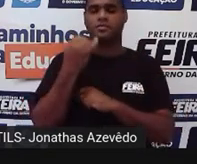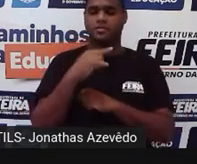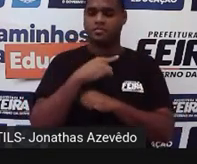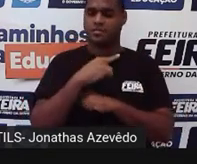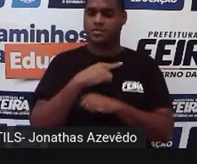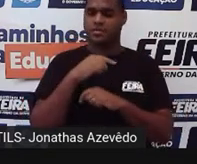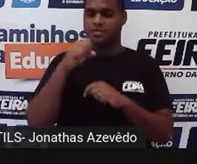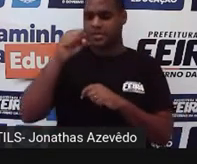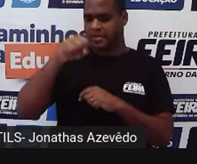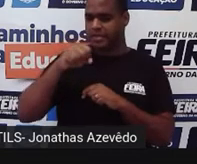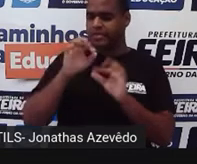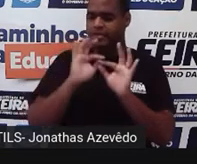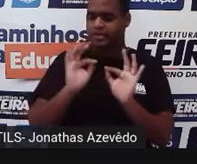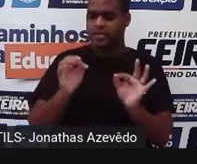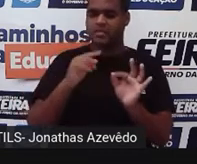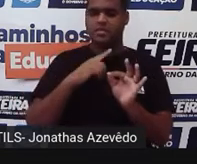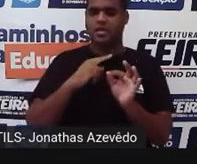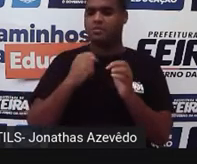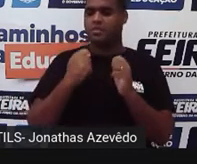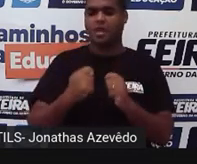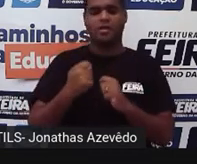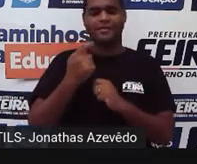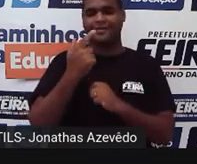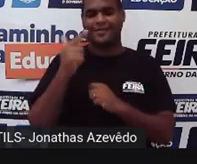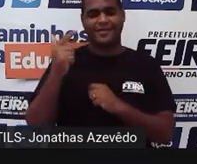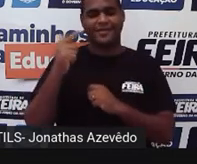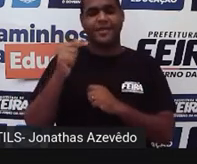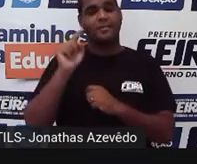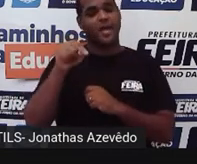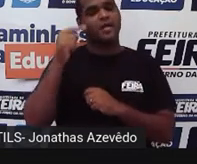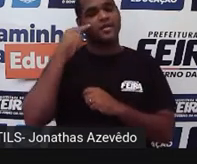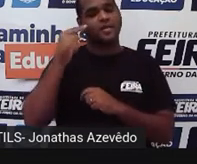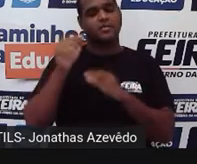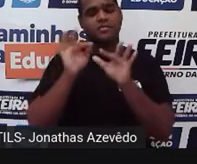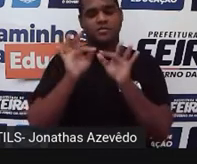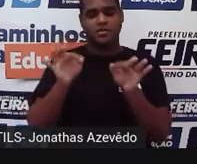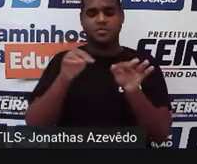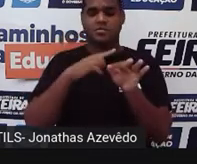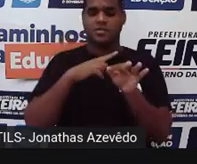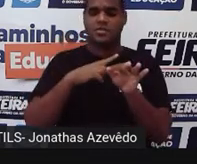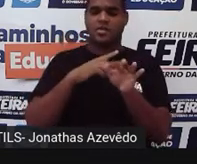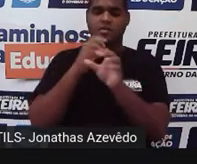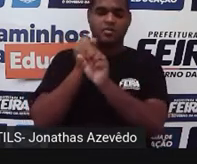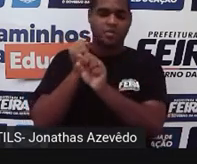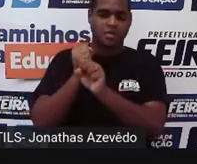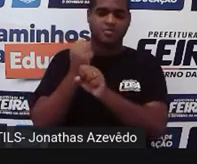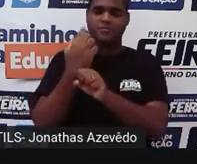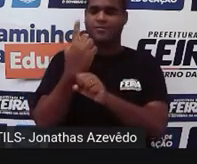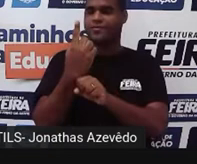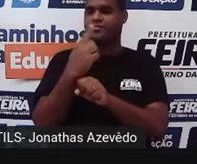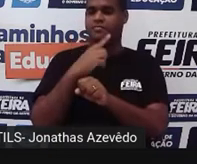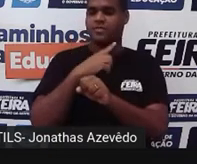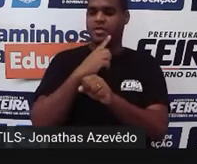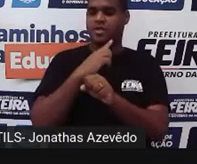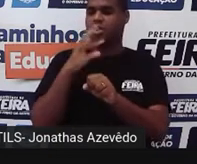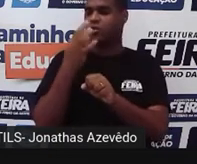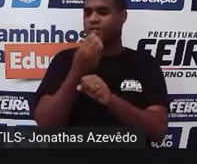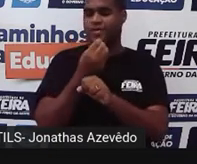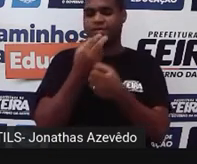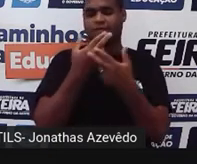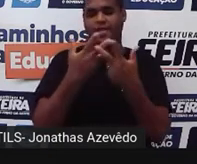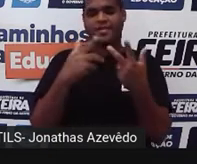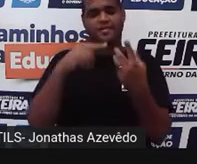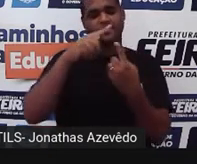que na simples não tenha peso. É porque na simples o peso é 1 para todas as unidades.